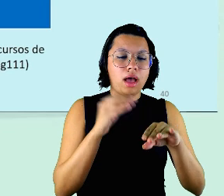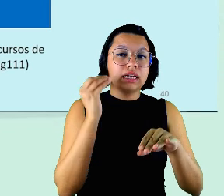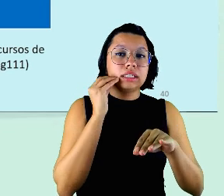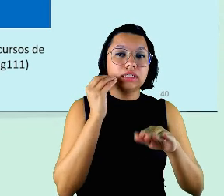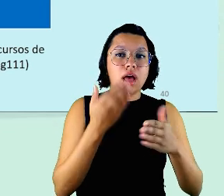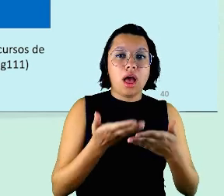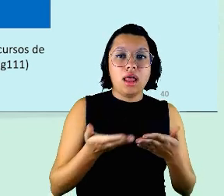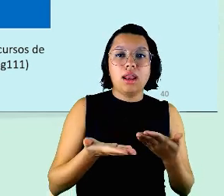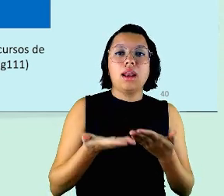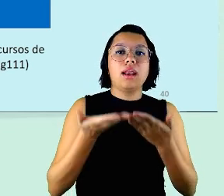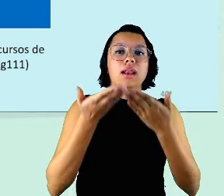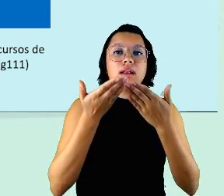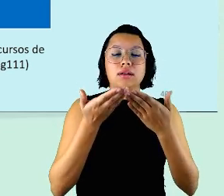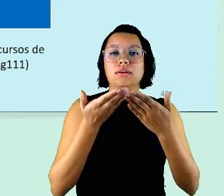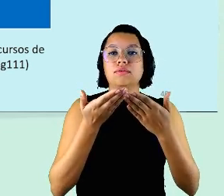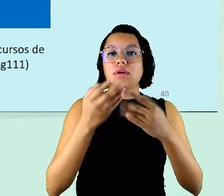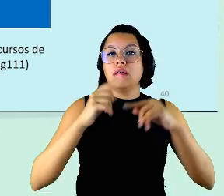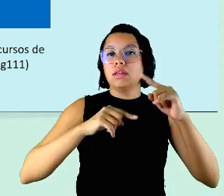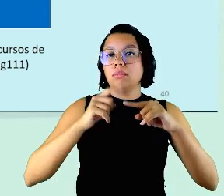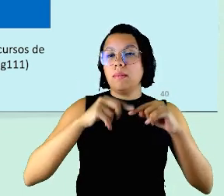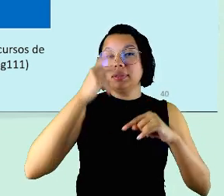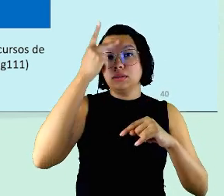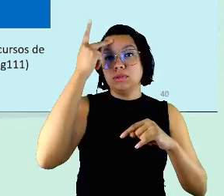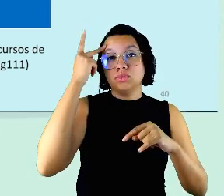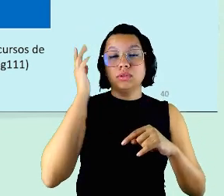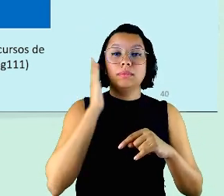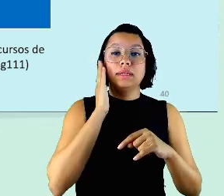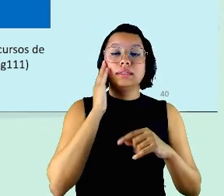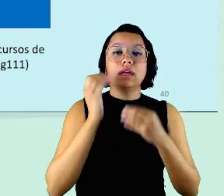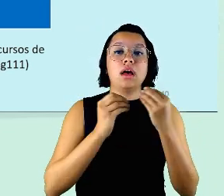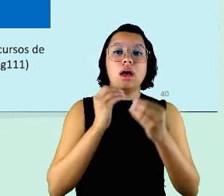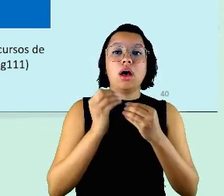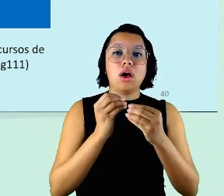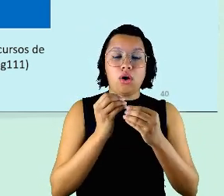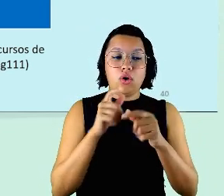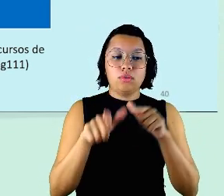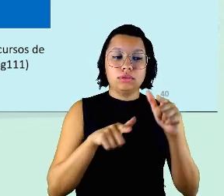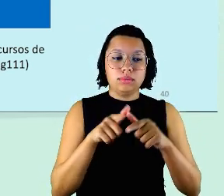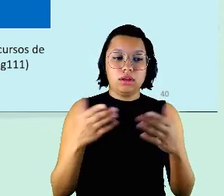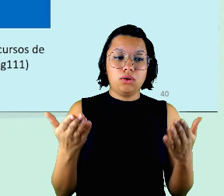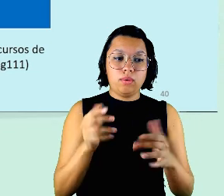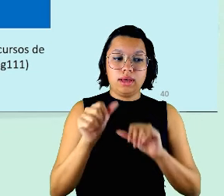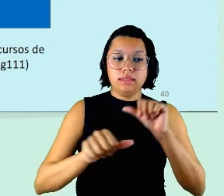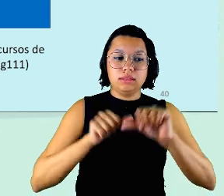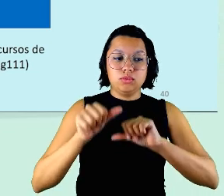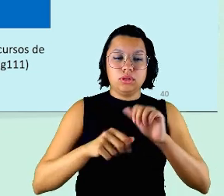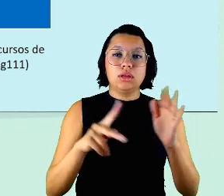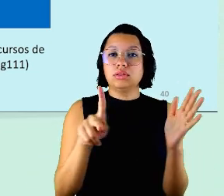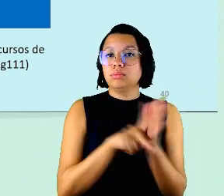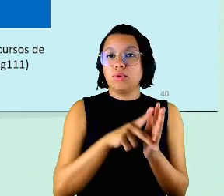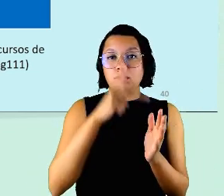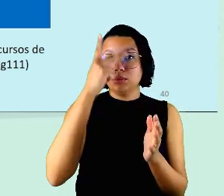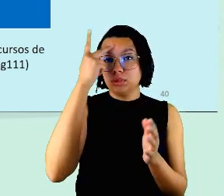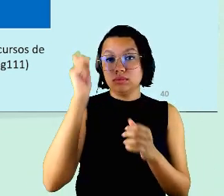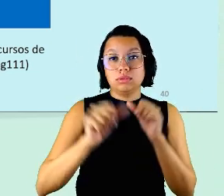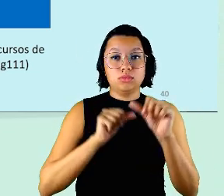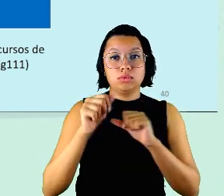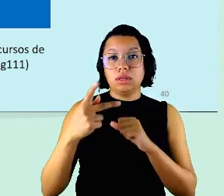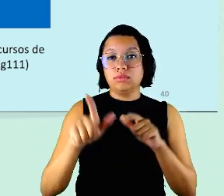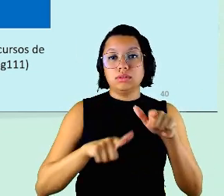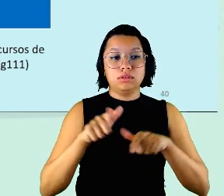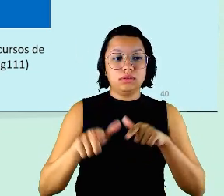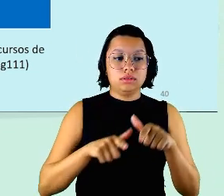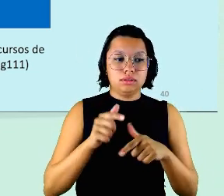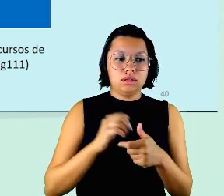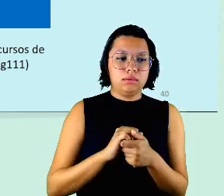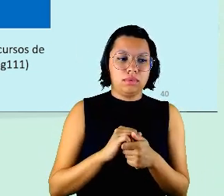recursos das pessoas pra lidarem com essa mudança os próprios indivíduos mudaram o seu trabalho que é o job crafting